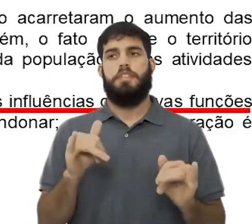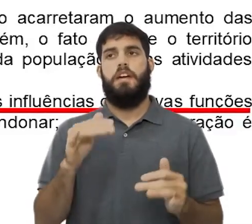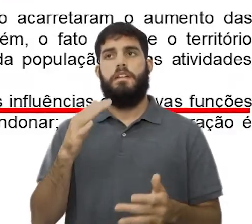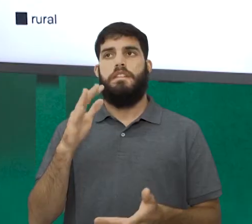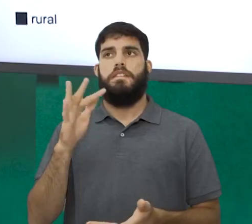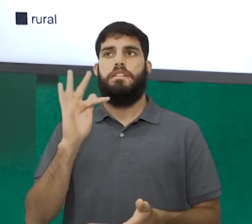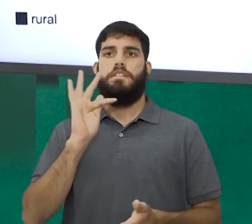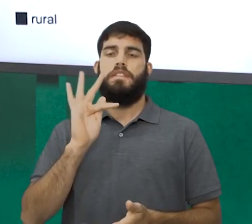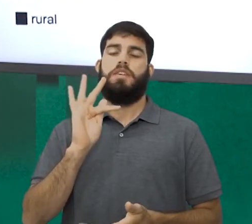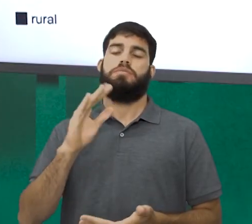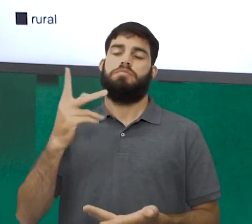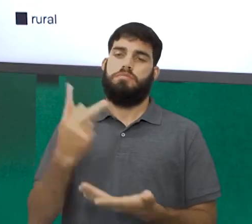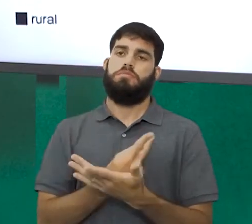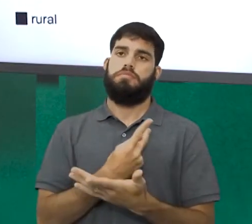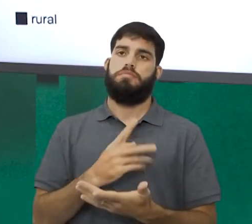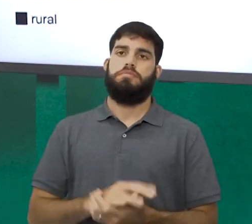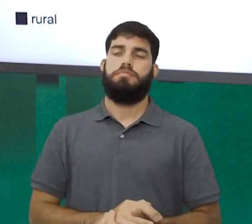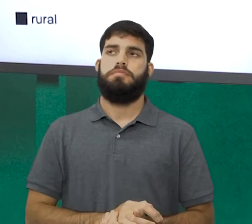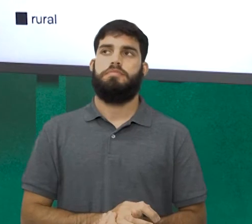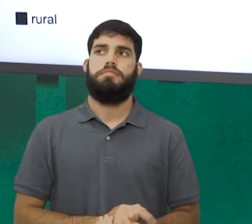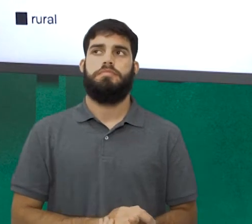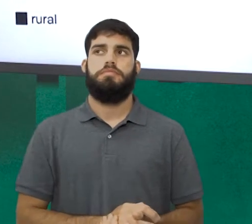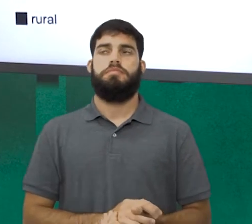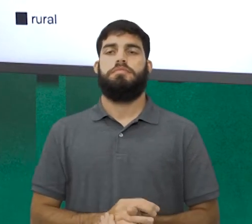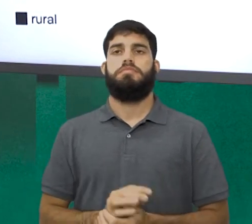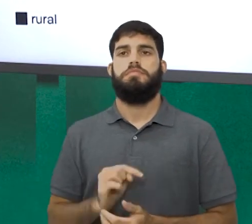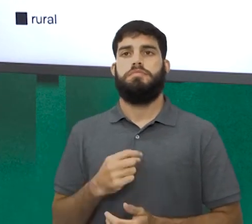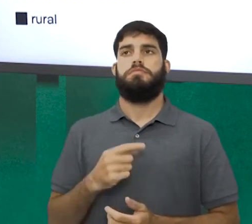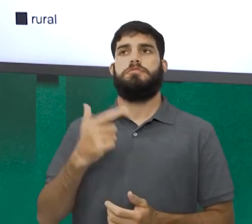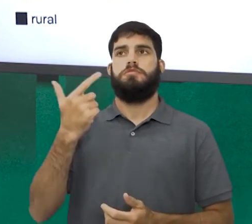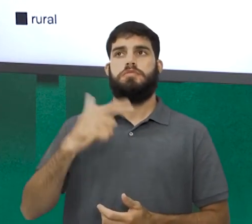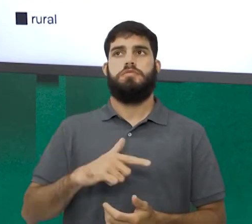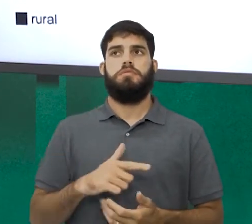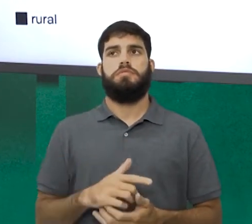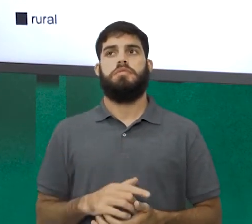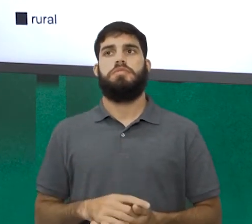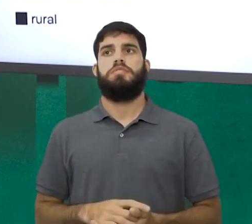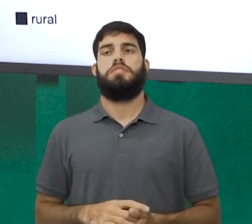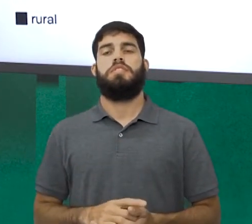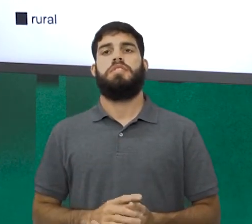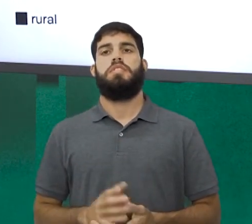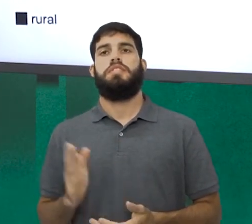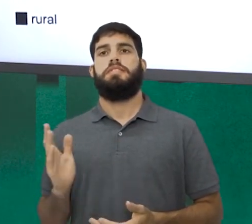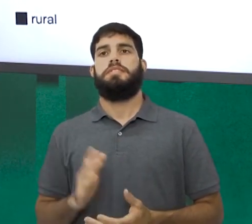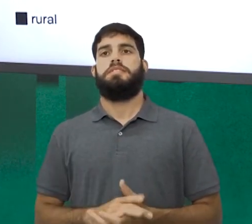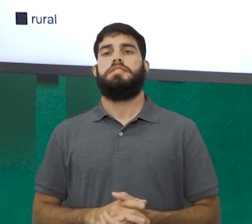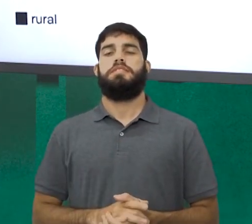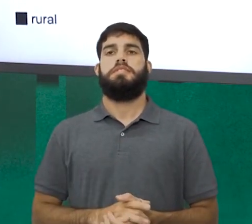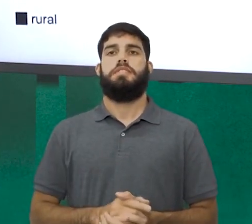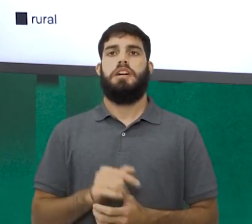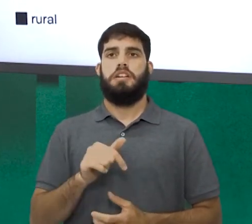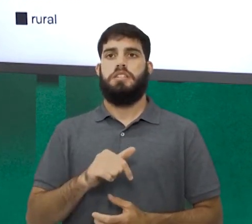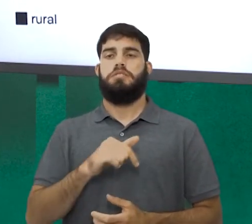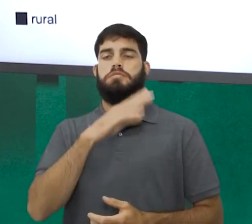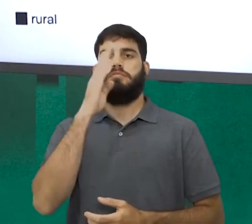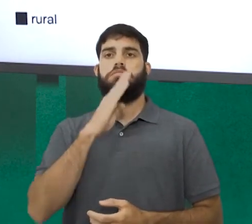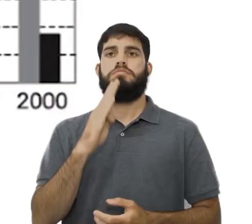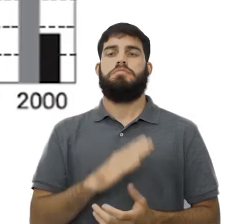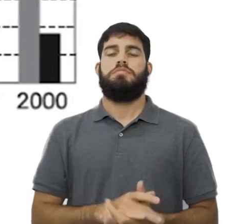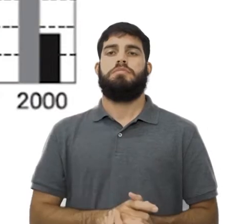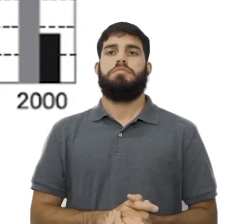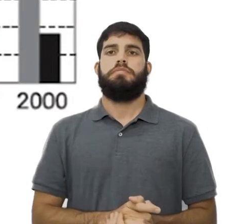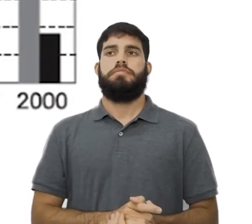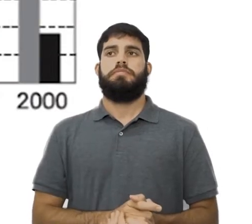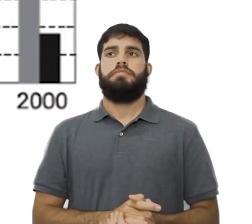falsa. Nesse caso aqui, mais uma vez, a gente falava lá da população mundial, agora no Brasil, mostrando